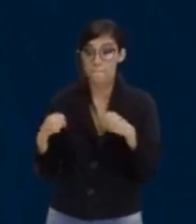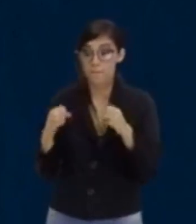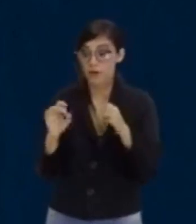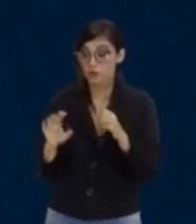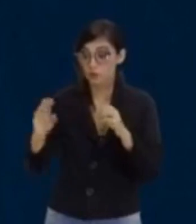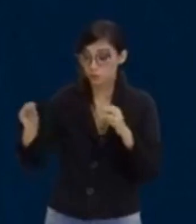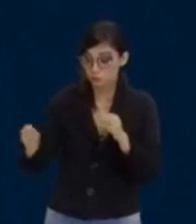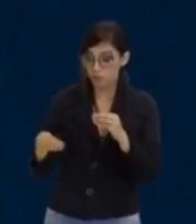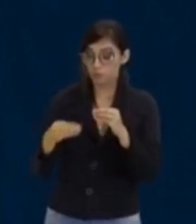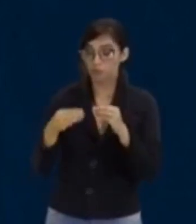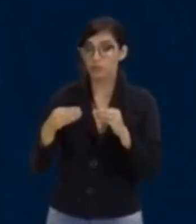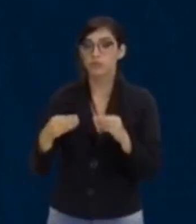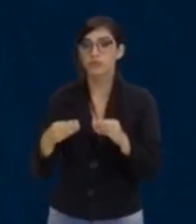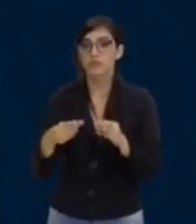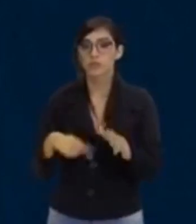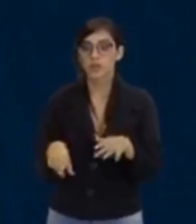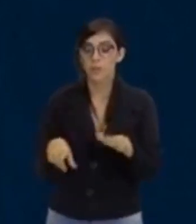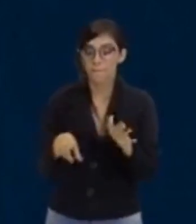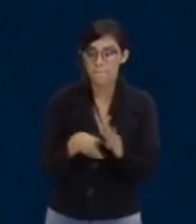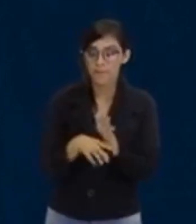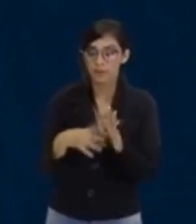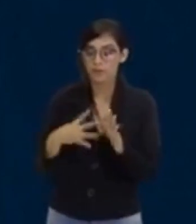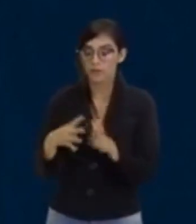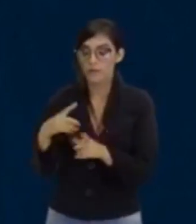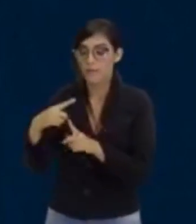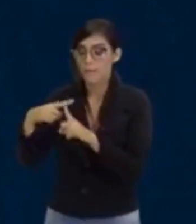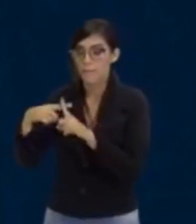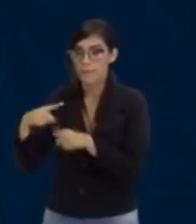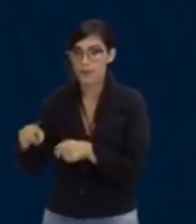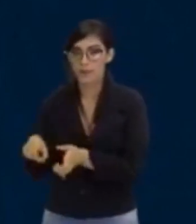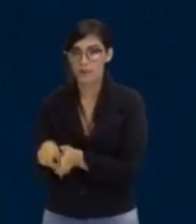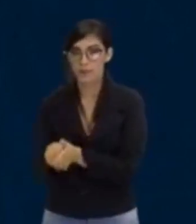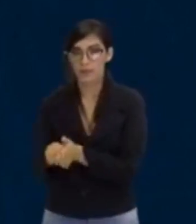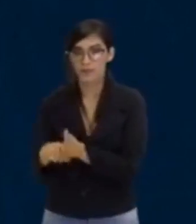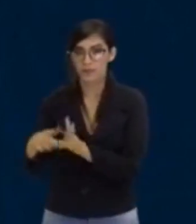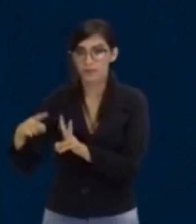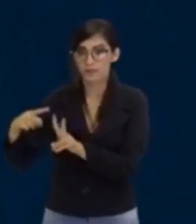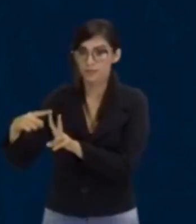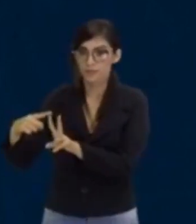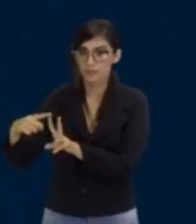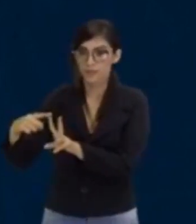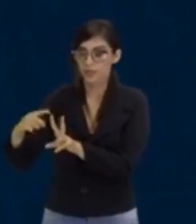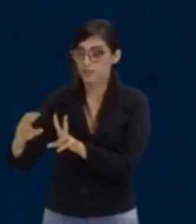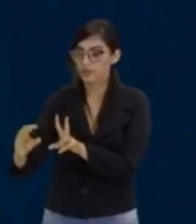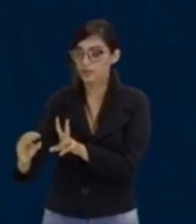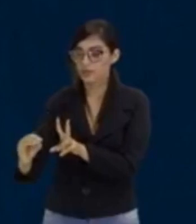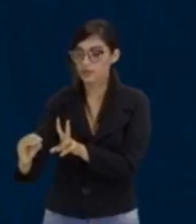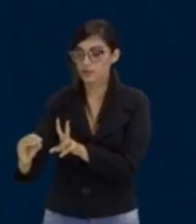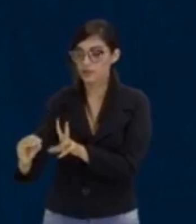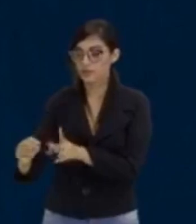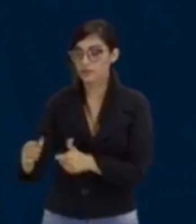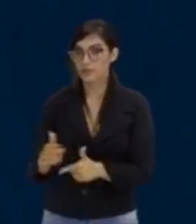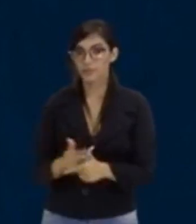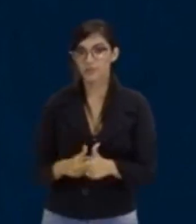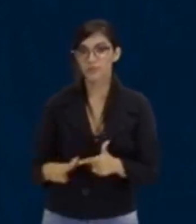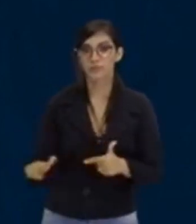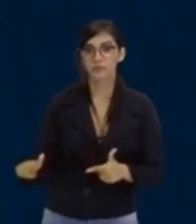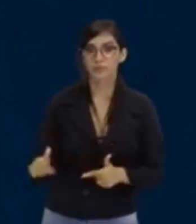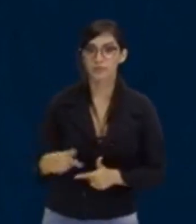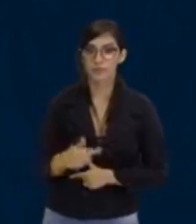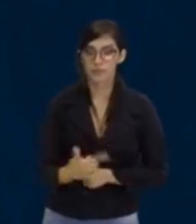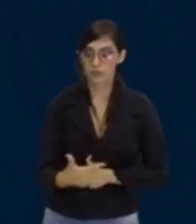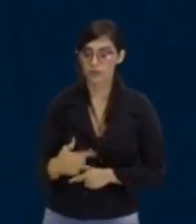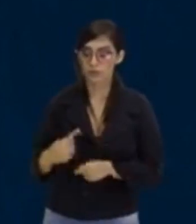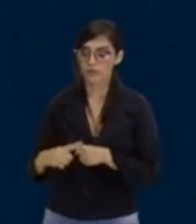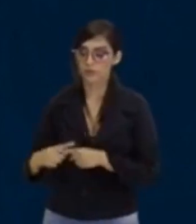ó, mais ou menos raiz de delta, né? E eu já vi que o nosso delta é zero sobre 2 vezes